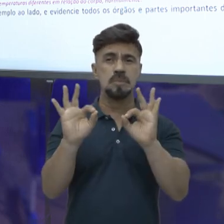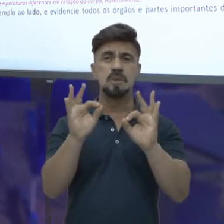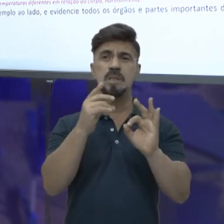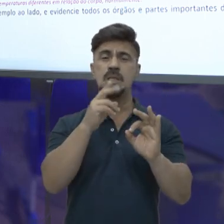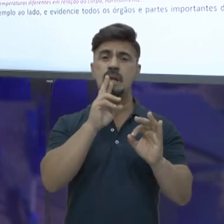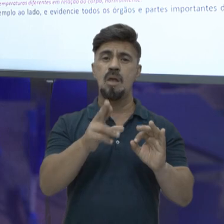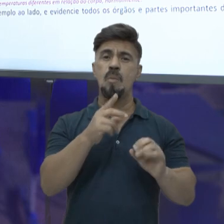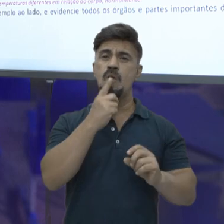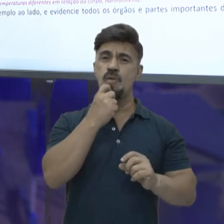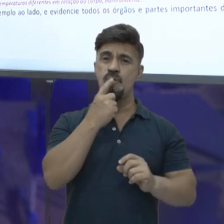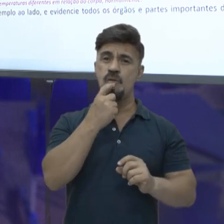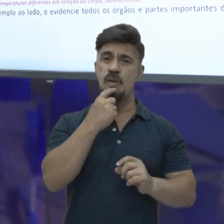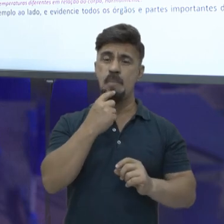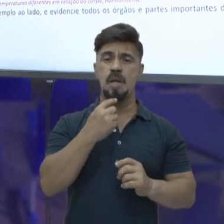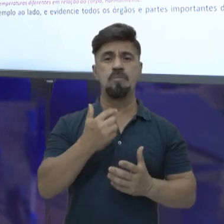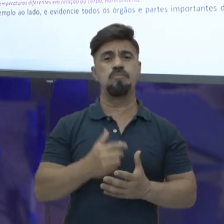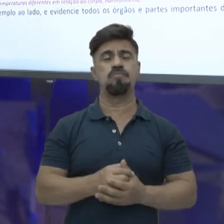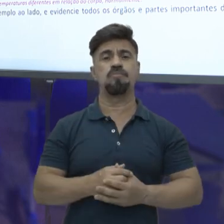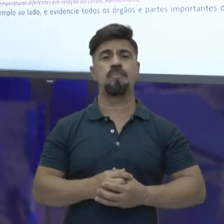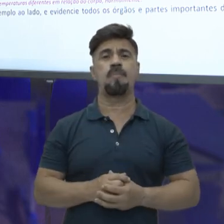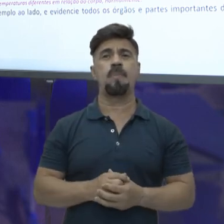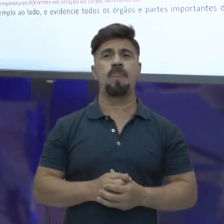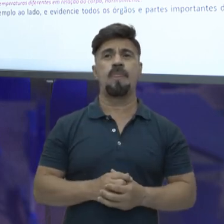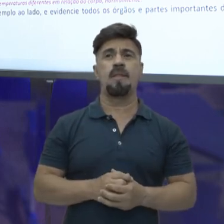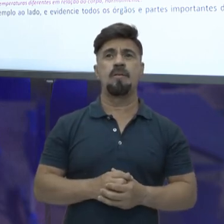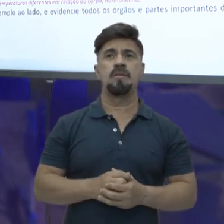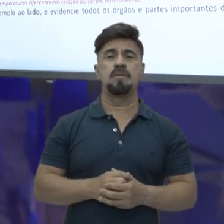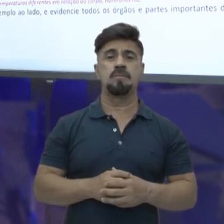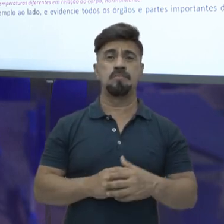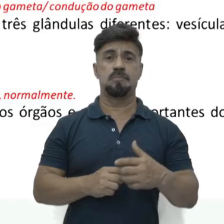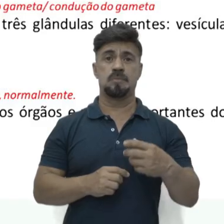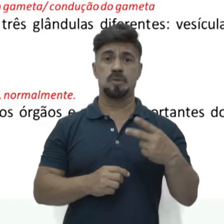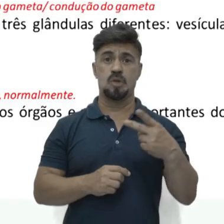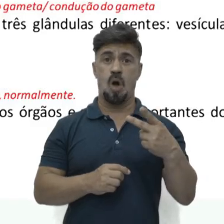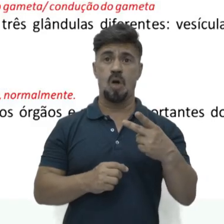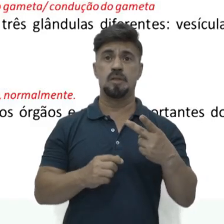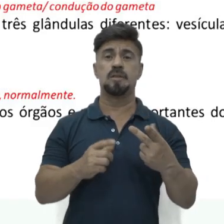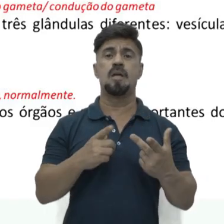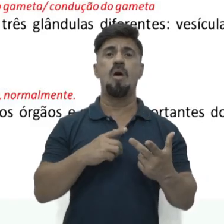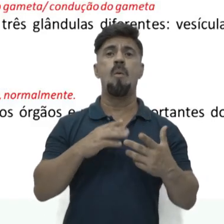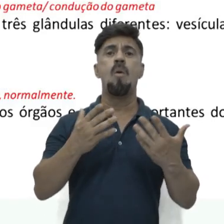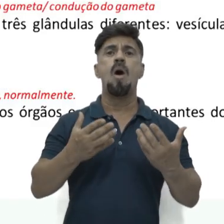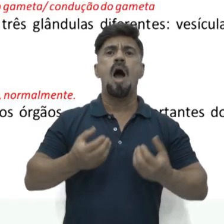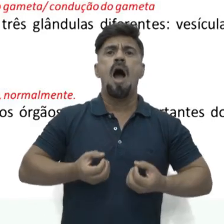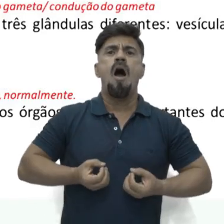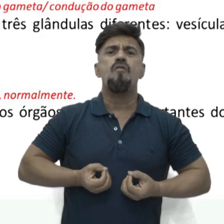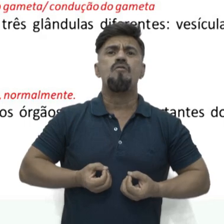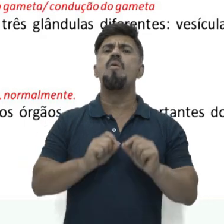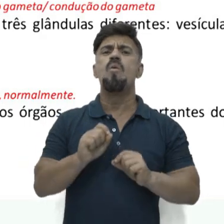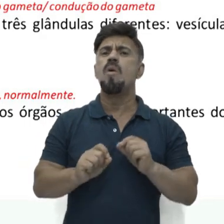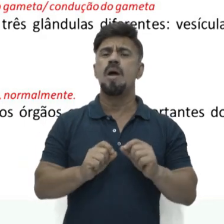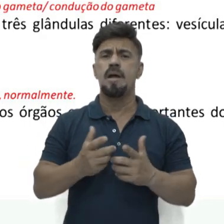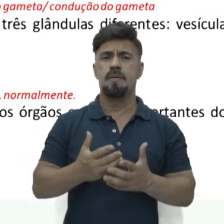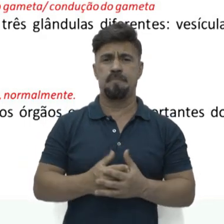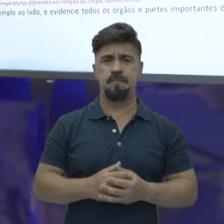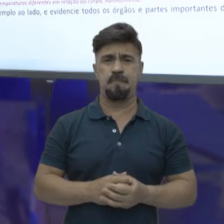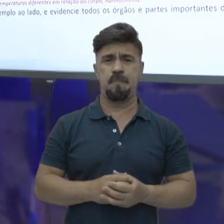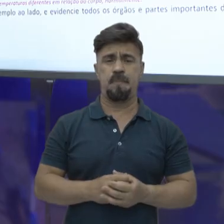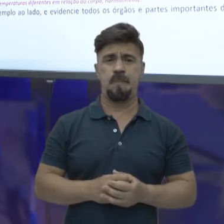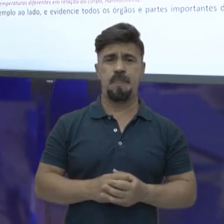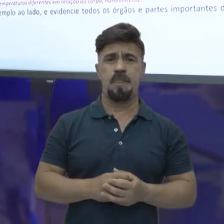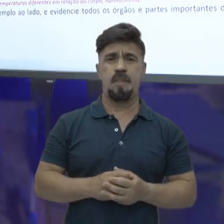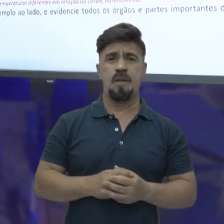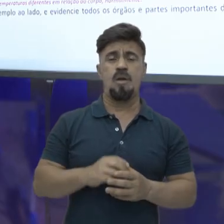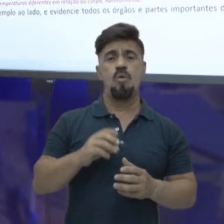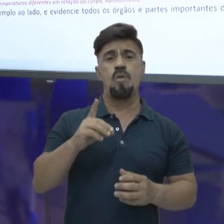e vê se vocês acertaram ou não, tá bom? Mas o que é é importante saber, ó, dois, qual a função do testículo epidídimo e ducto deferente?